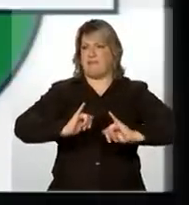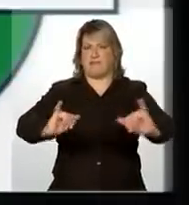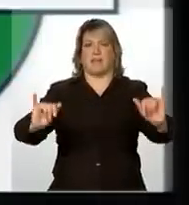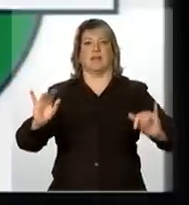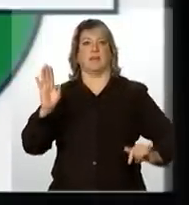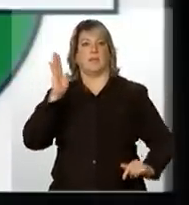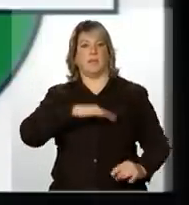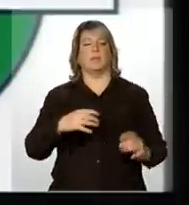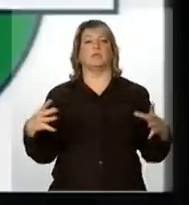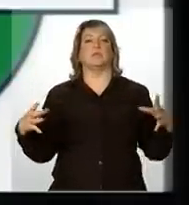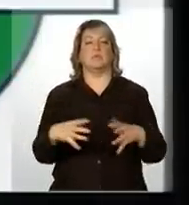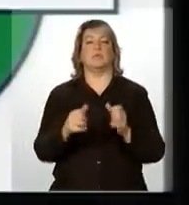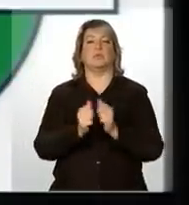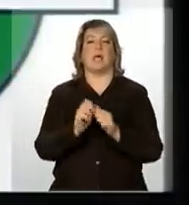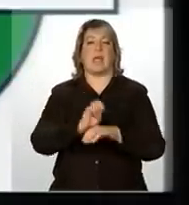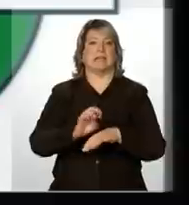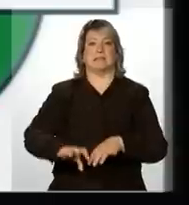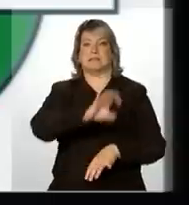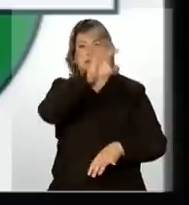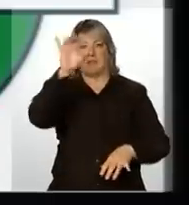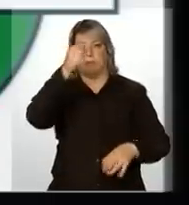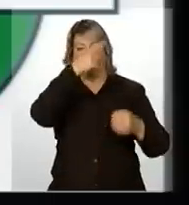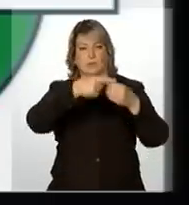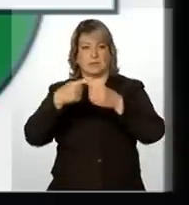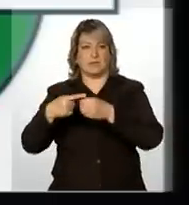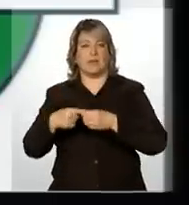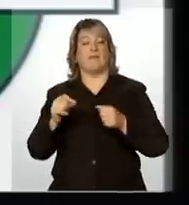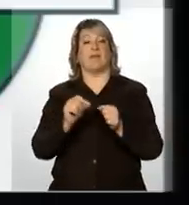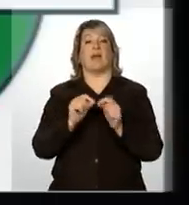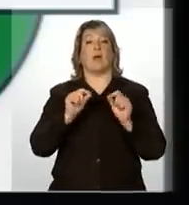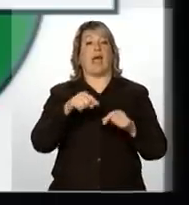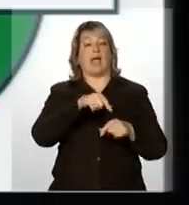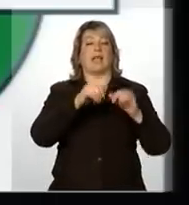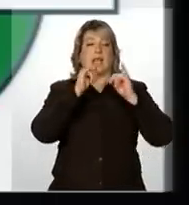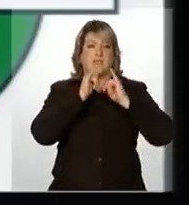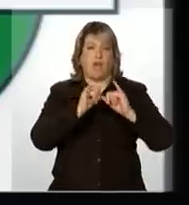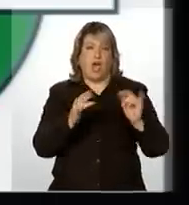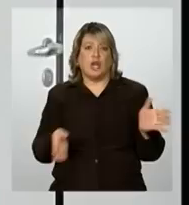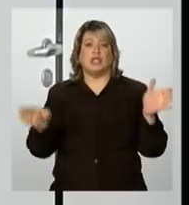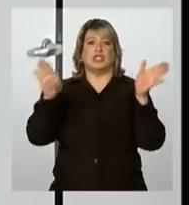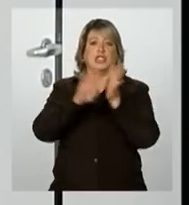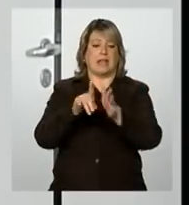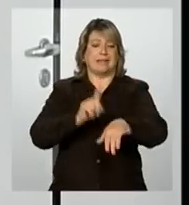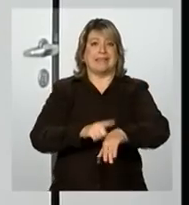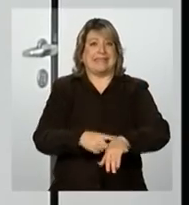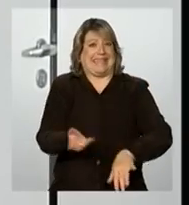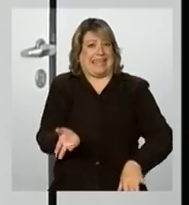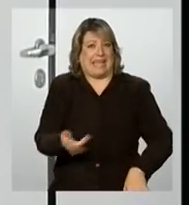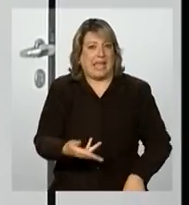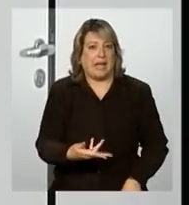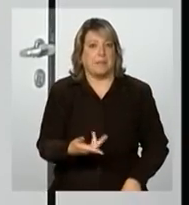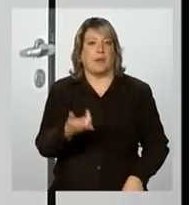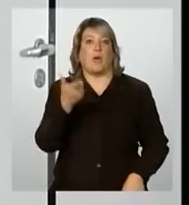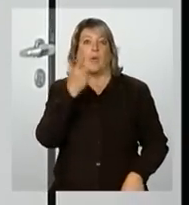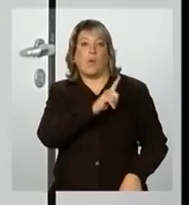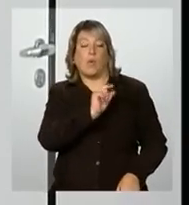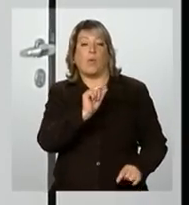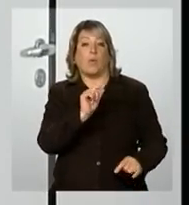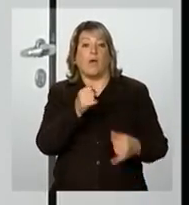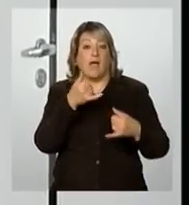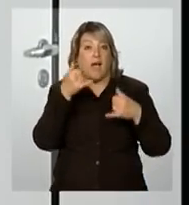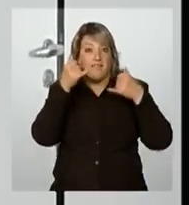junto aos estados e municípios para fazer com que essa informação chegue em tempo óbvio de prevenir.